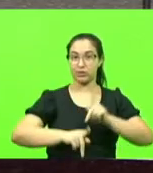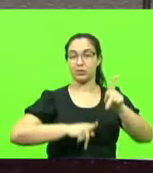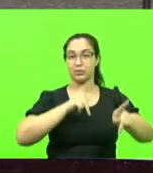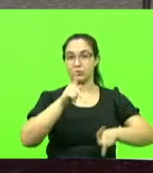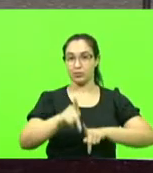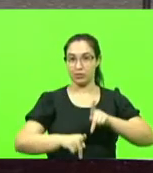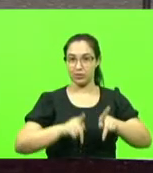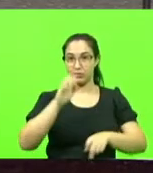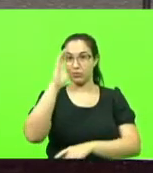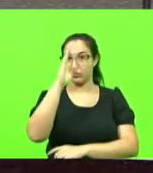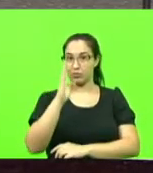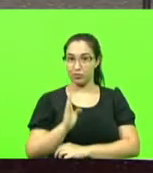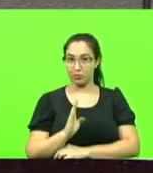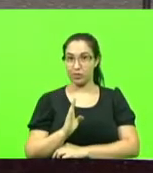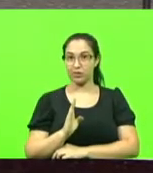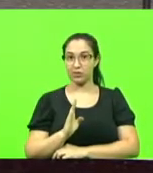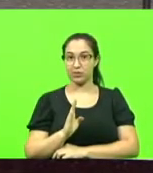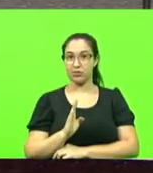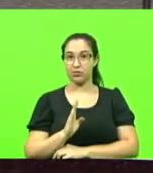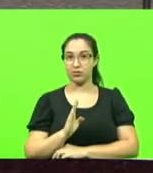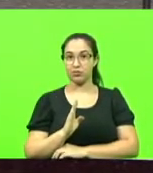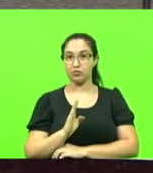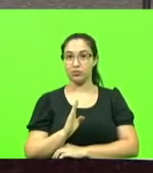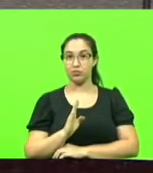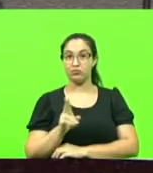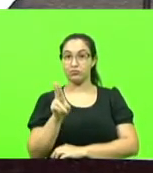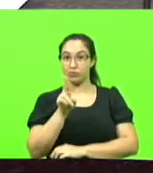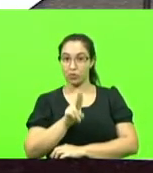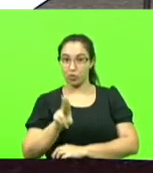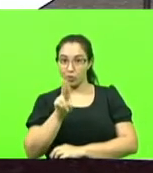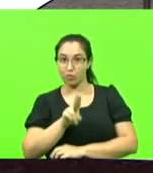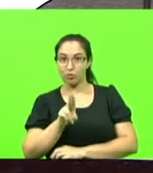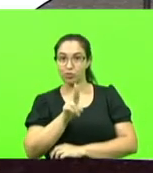acessou a internet.